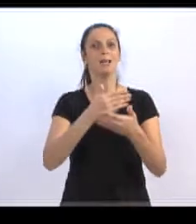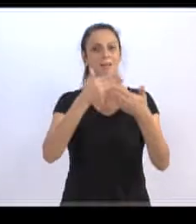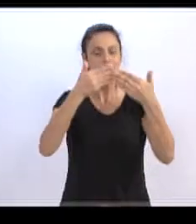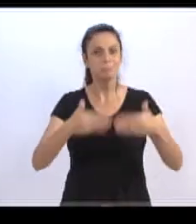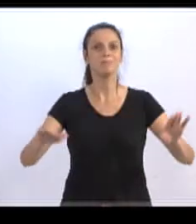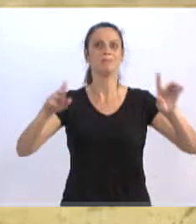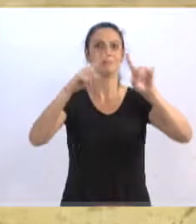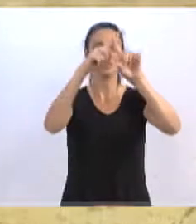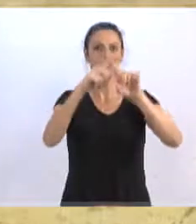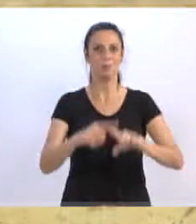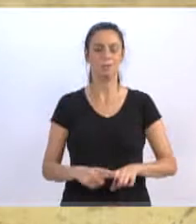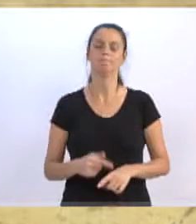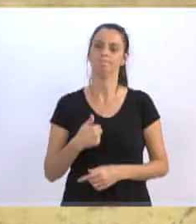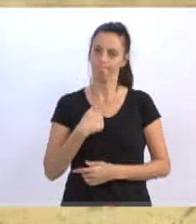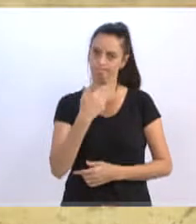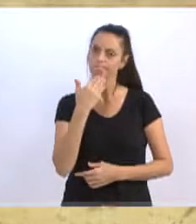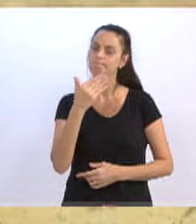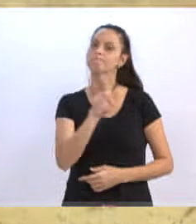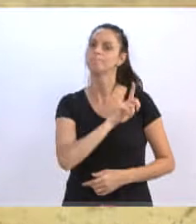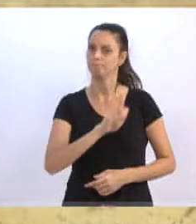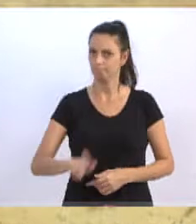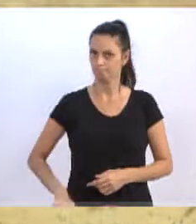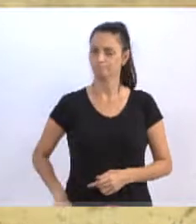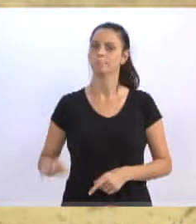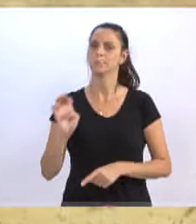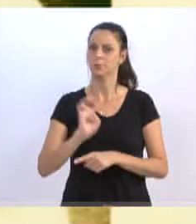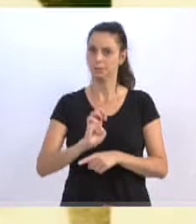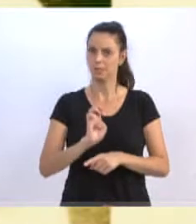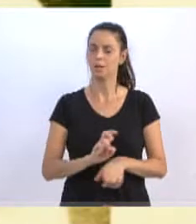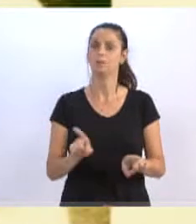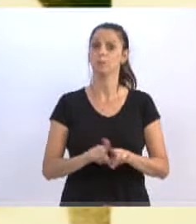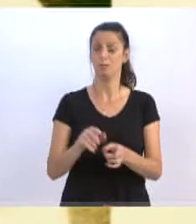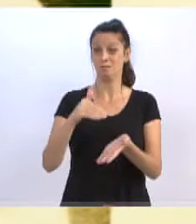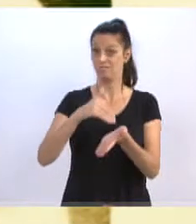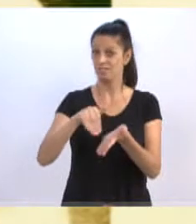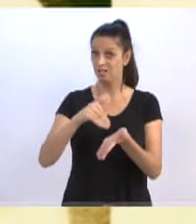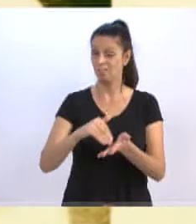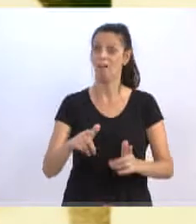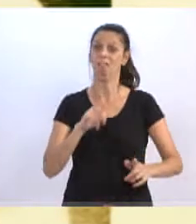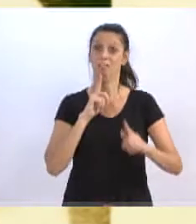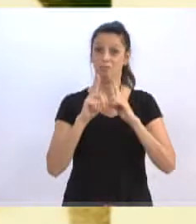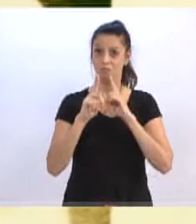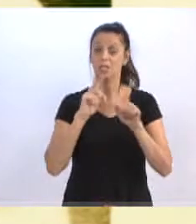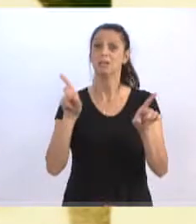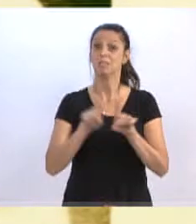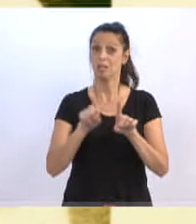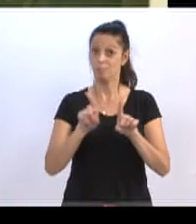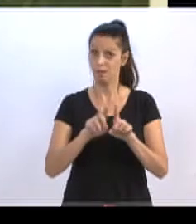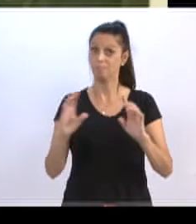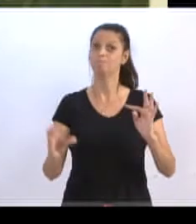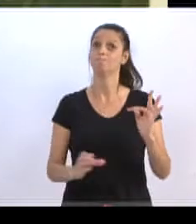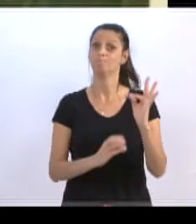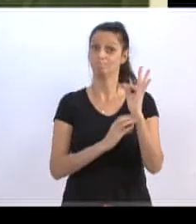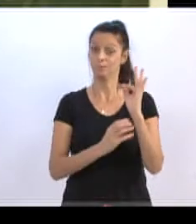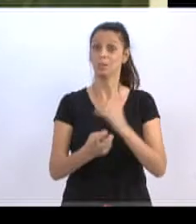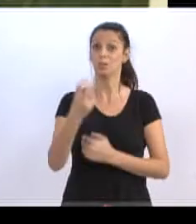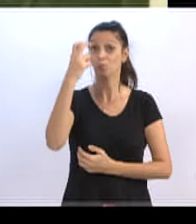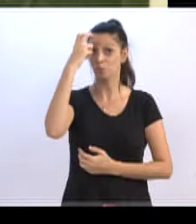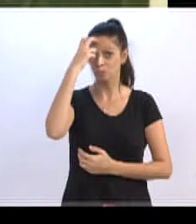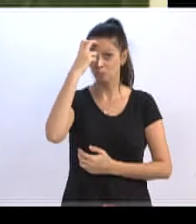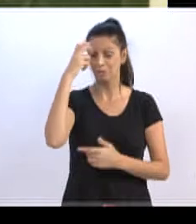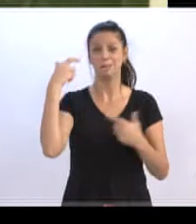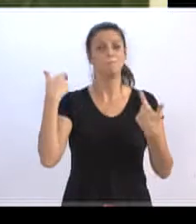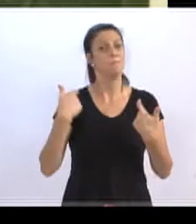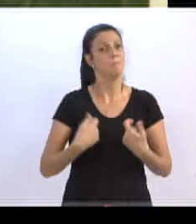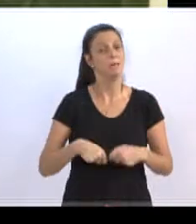vou pedir ao governo do Estado, ao secretário de Educação, à Fundação Catarinense de Cultura, que